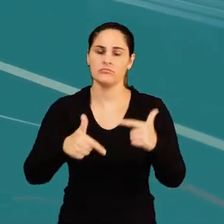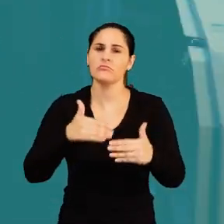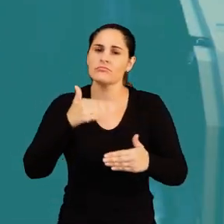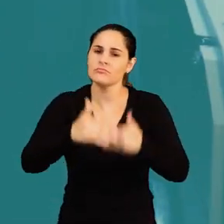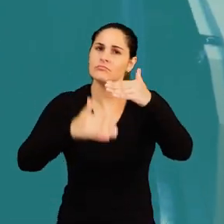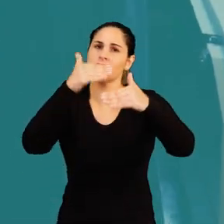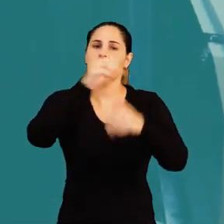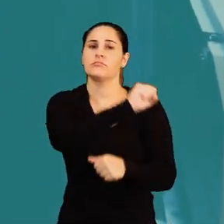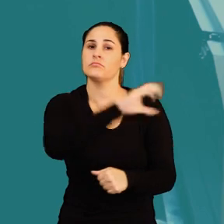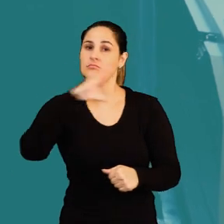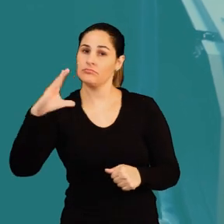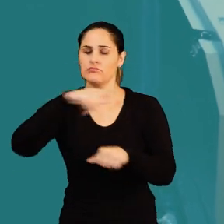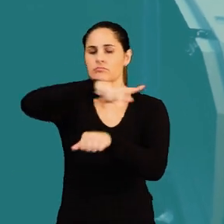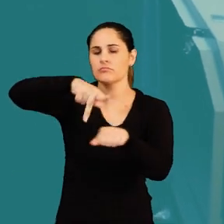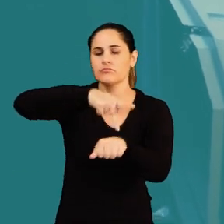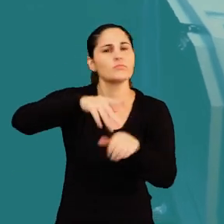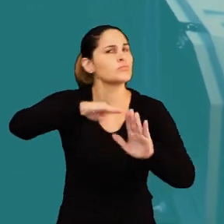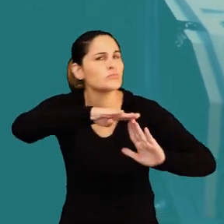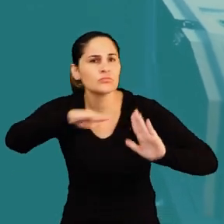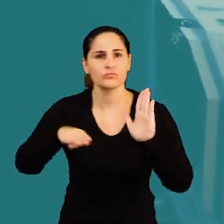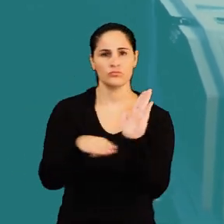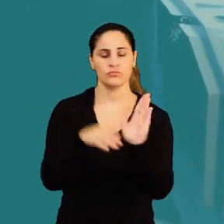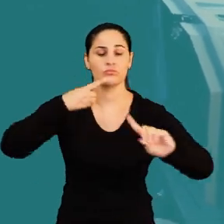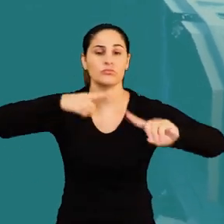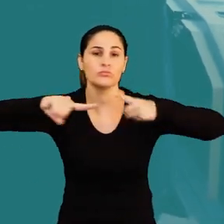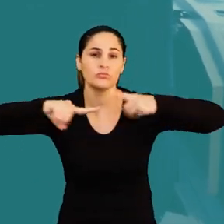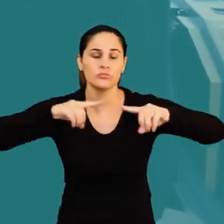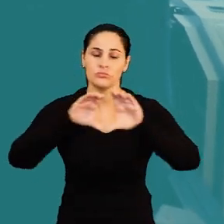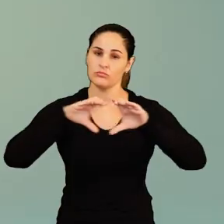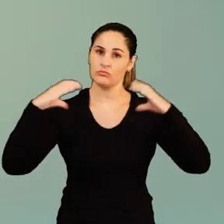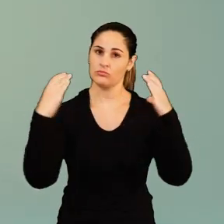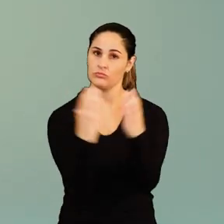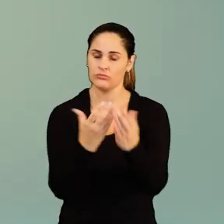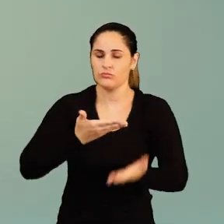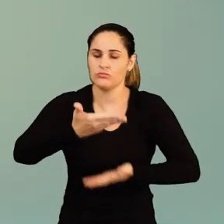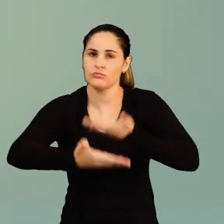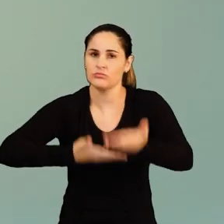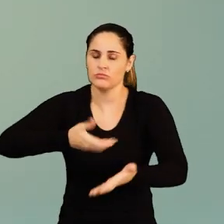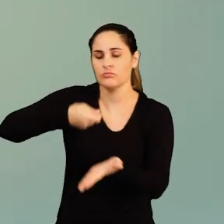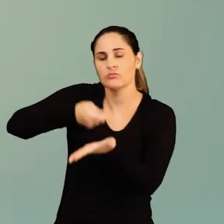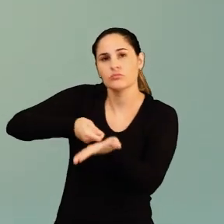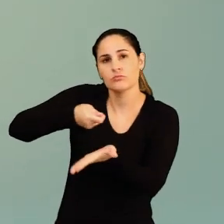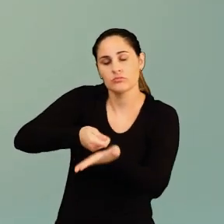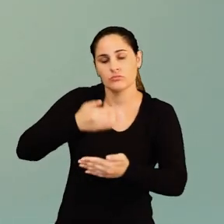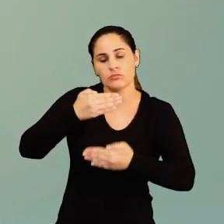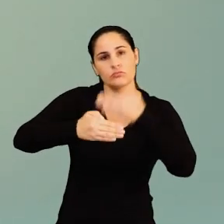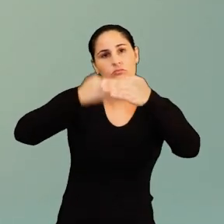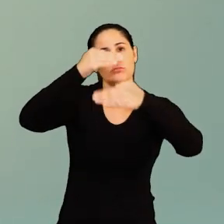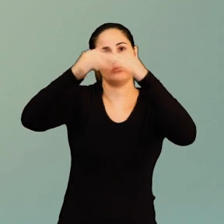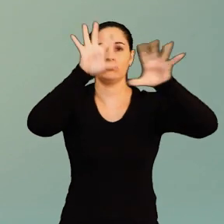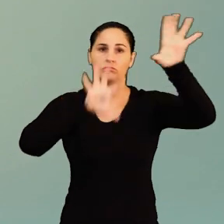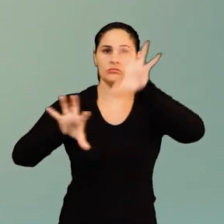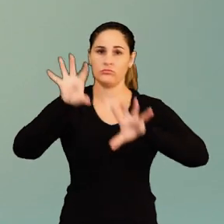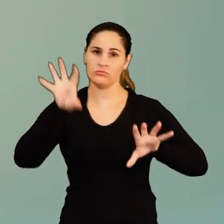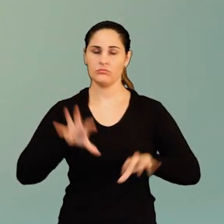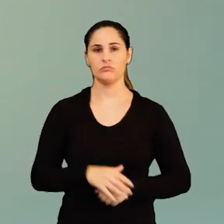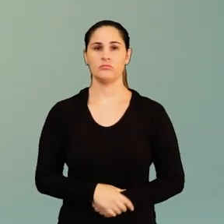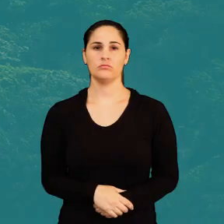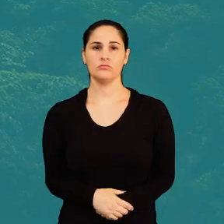de Santa Catarina e do país como um todo, dialogando com as comunidades envolvidas e fomentando o desenvolvimento regional.